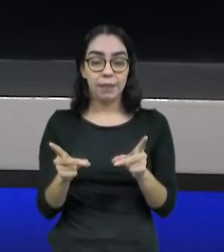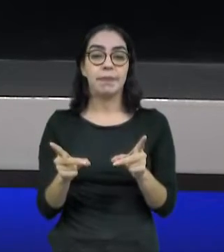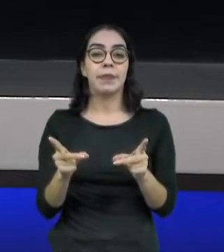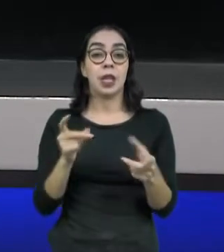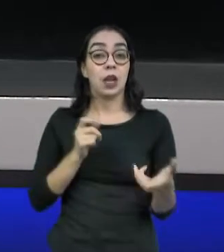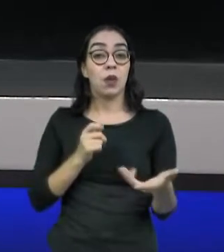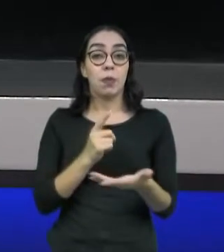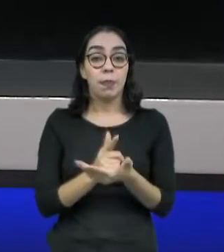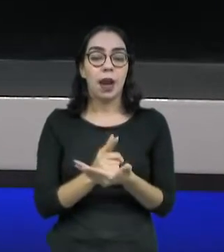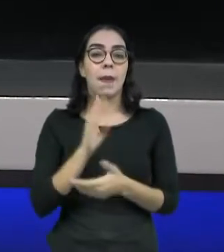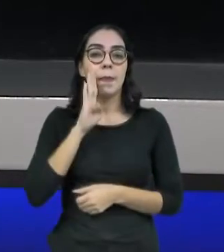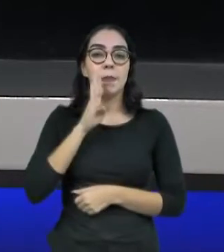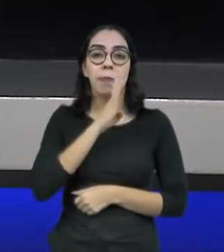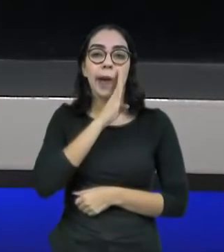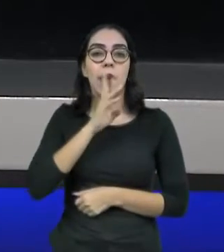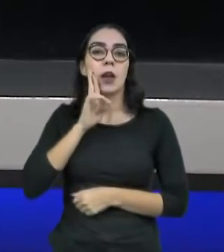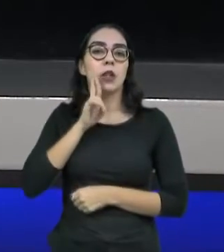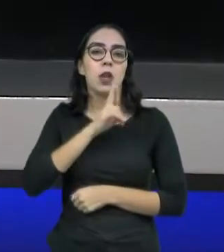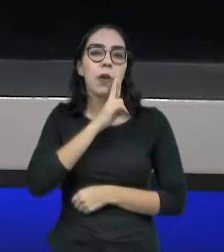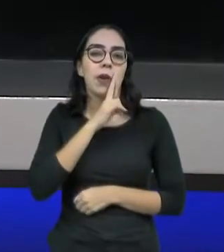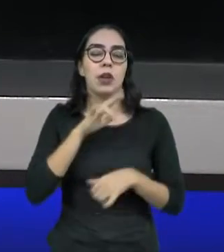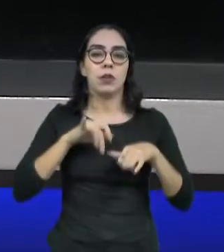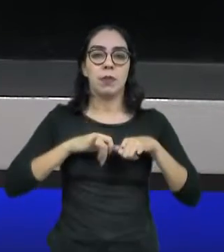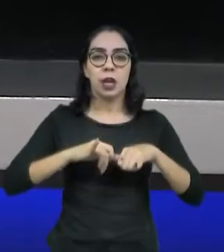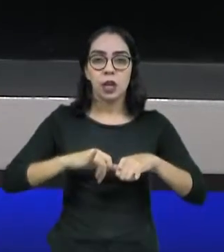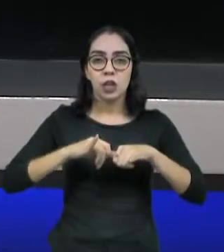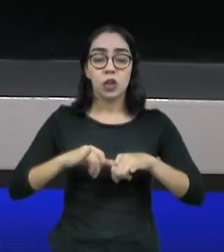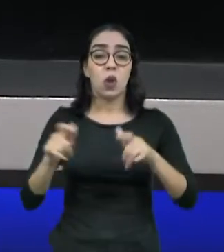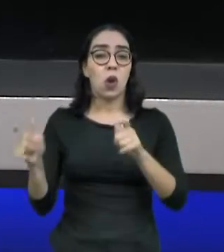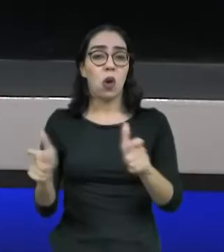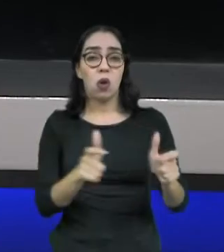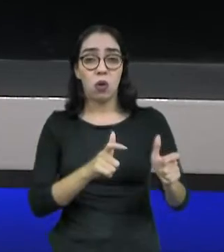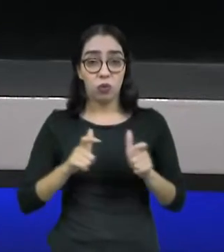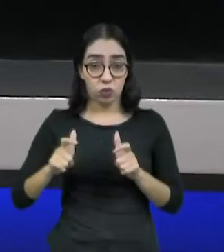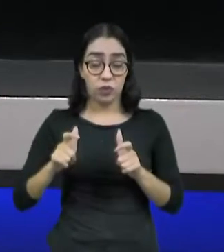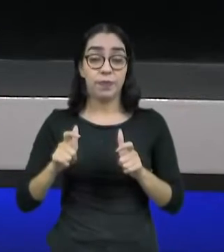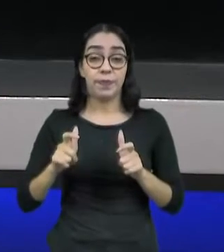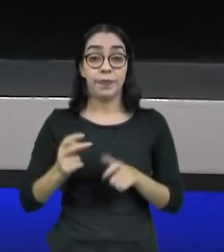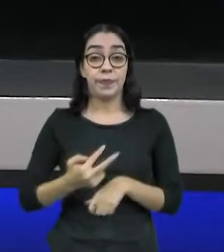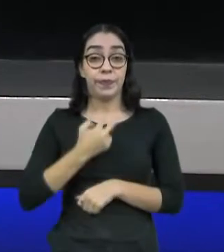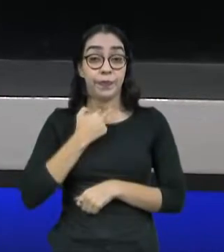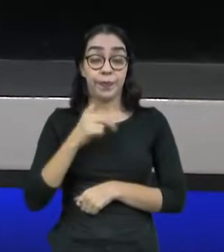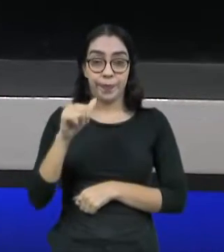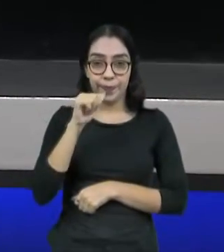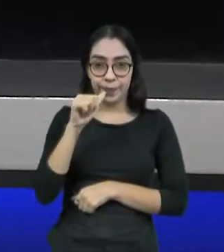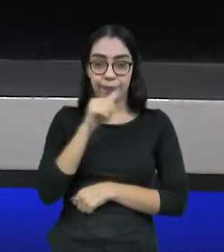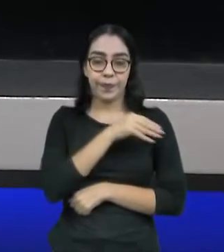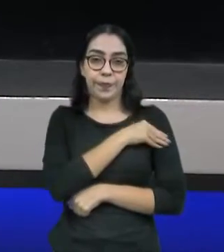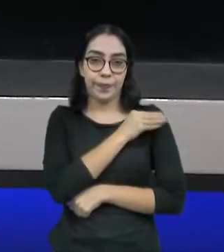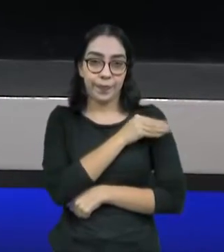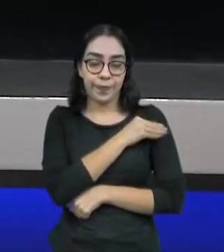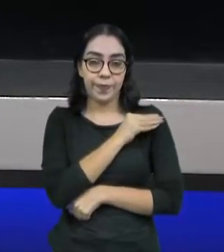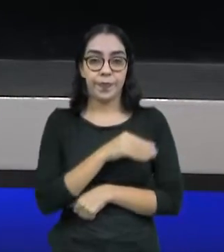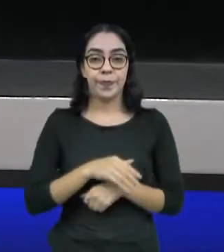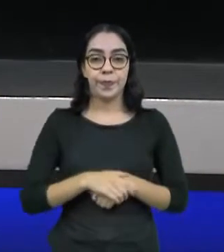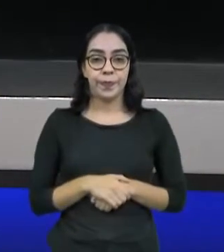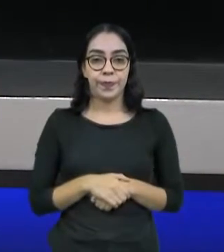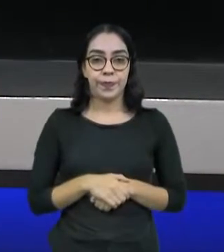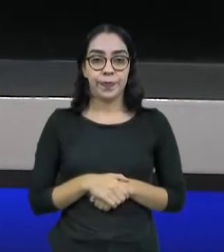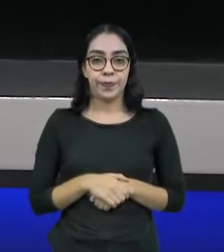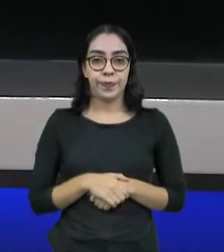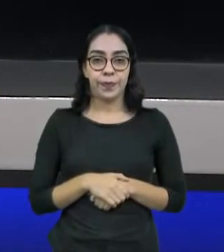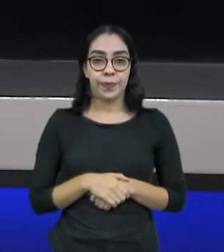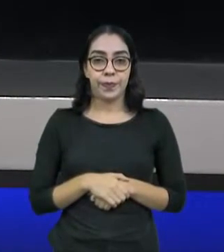restaurantes, mercantis, estabelecimentos congêneres e demais locais abertos ao público nos municípios